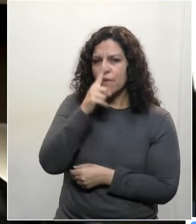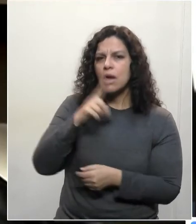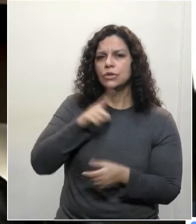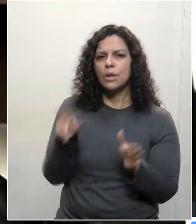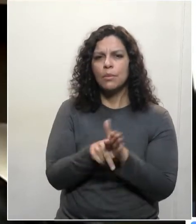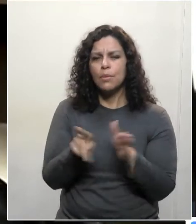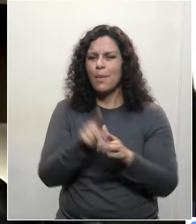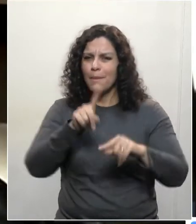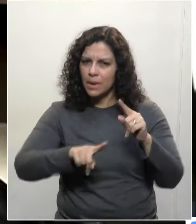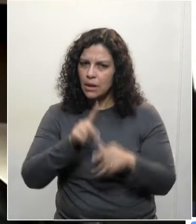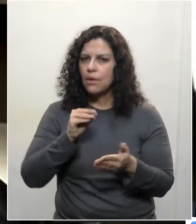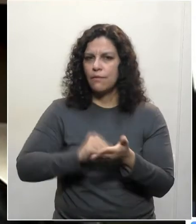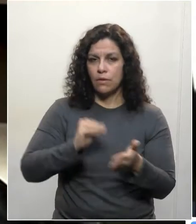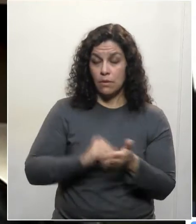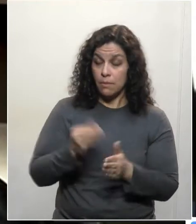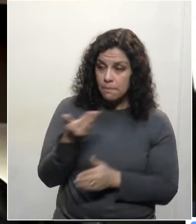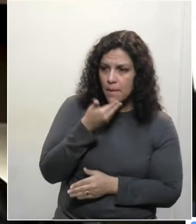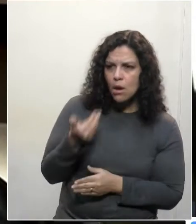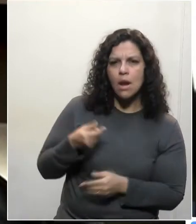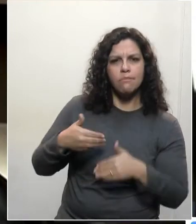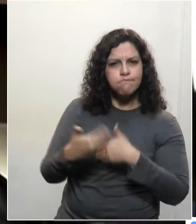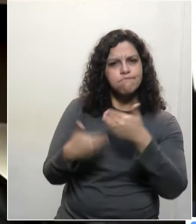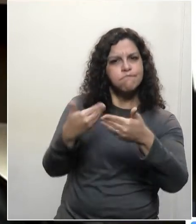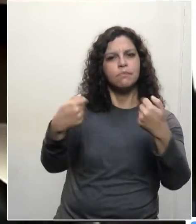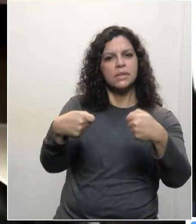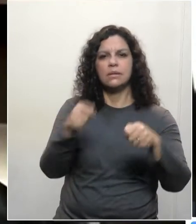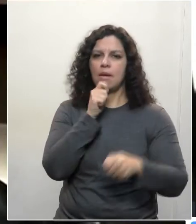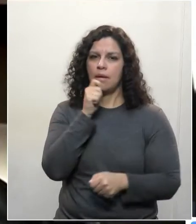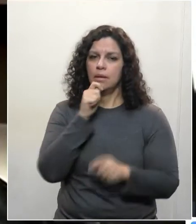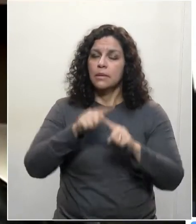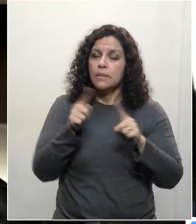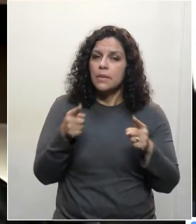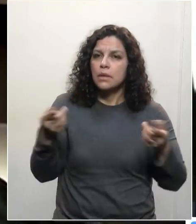estrutura. Precisamos melhorar muito mais, com certeza,